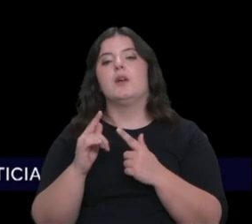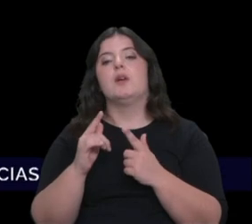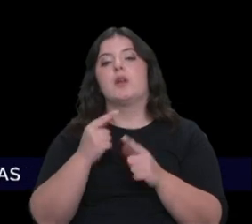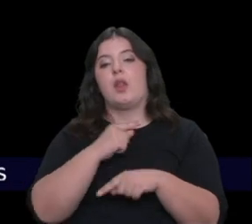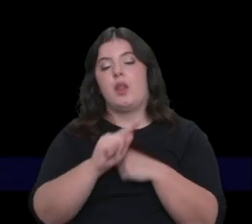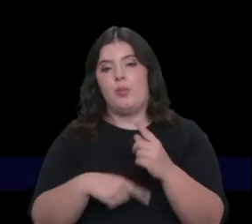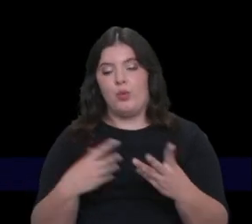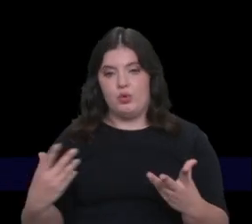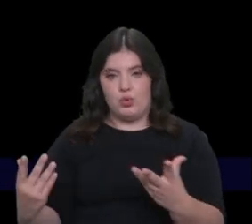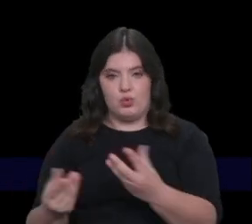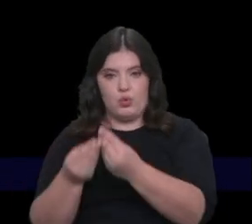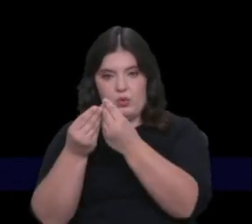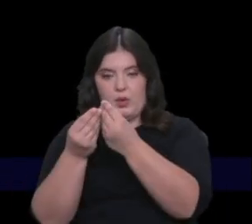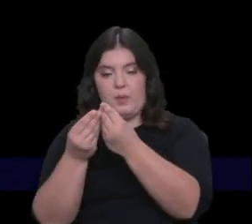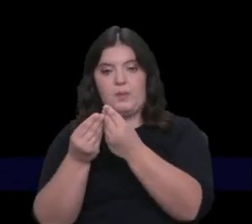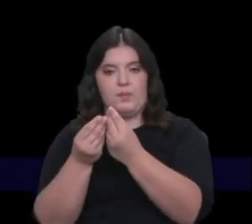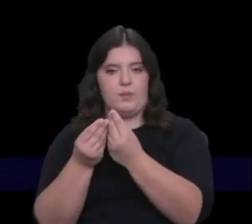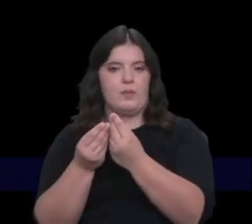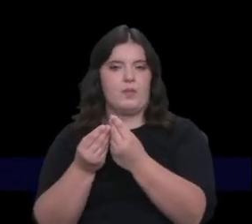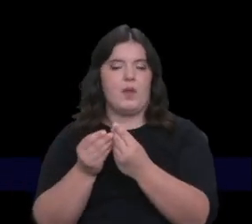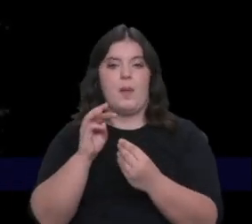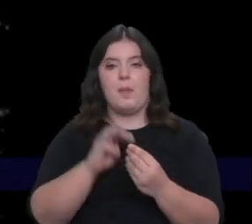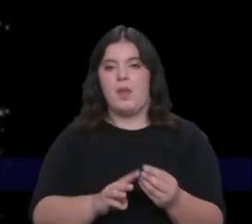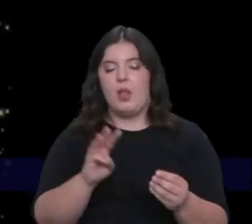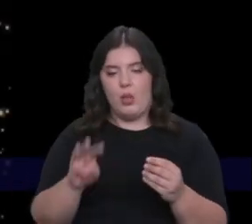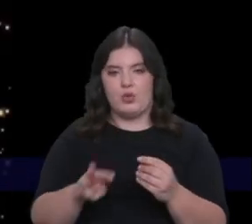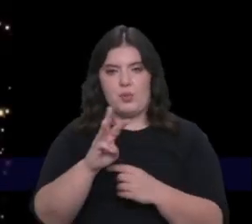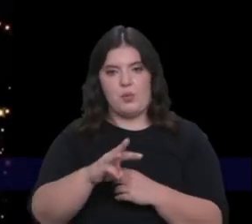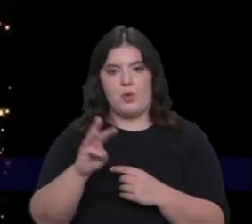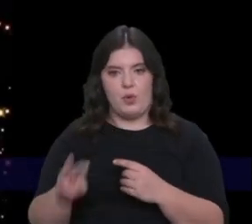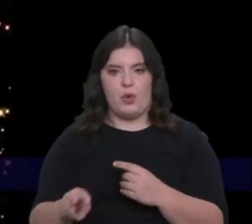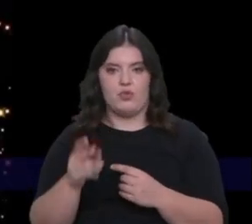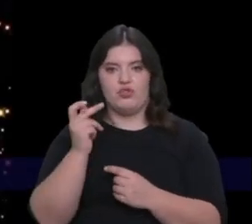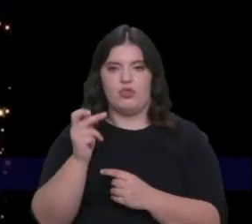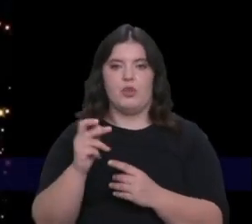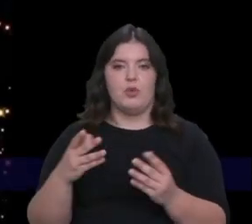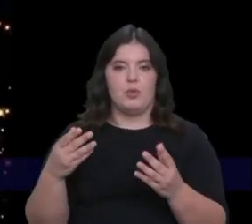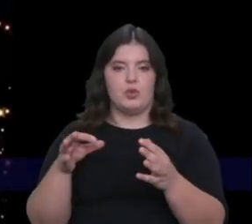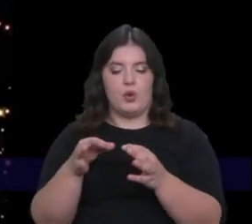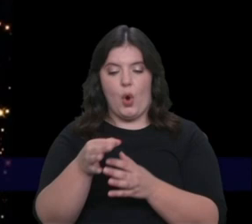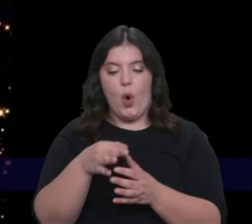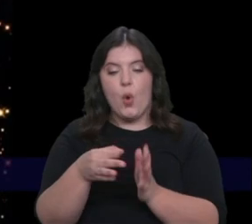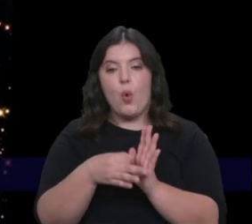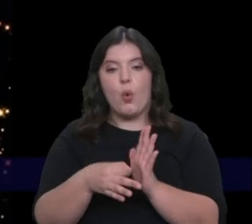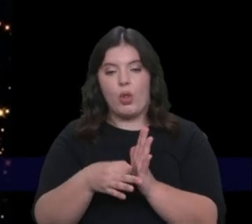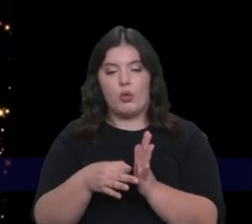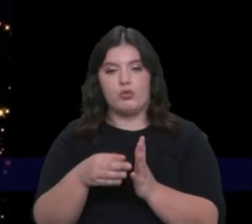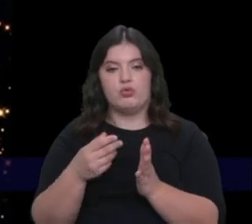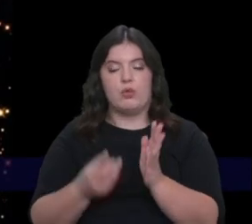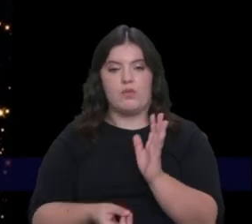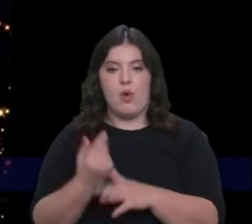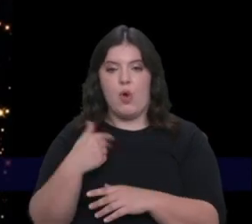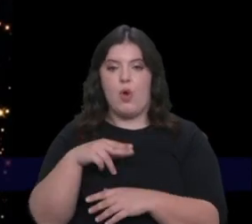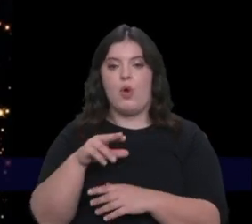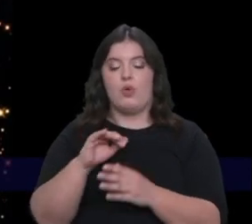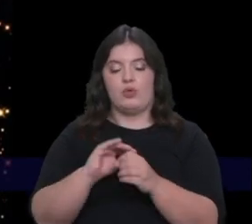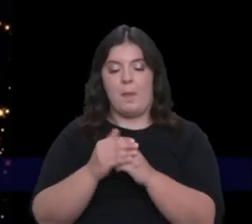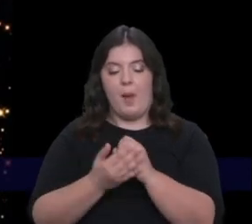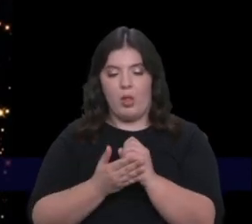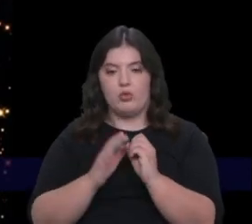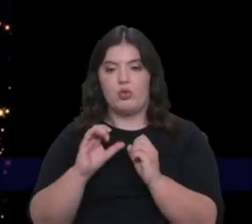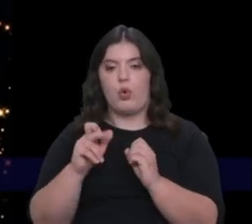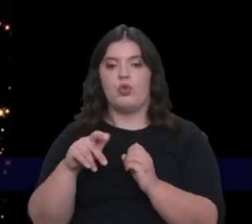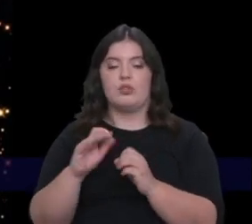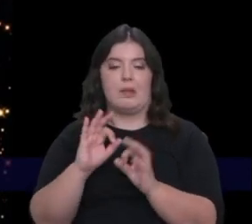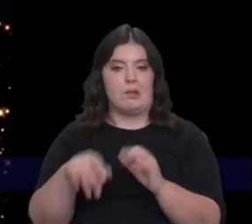que depois se juntam ao longo de milhões e milhões de anos, aglutinam-se, formam os núcleos, os mantos, as crostas dos planetas como nós os